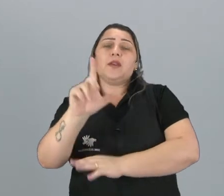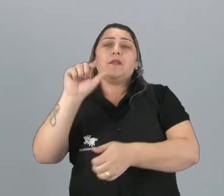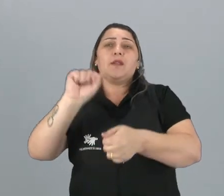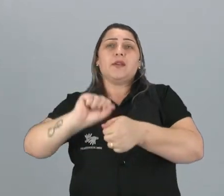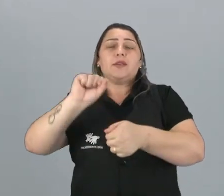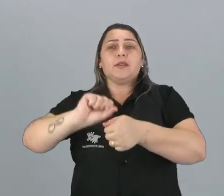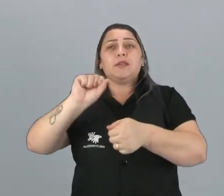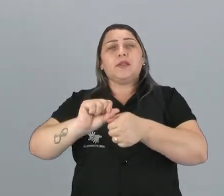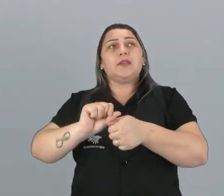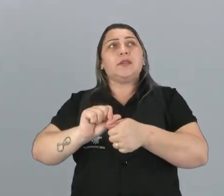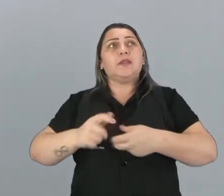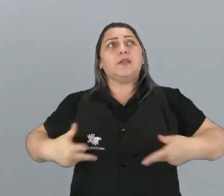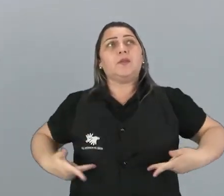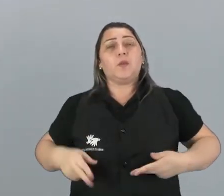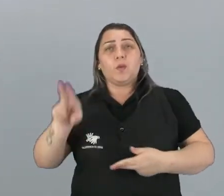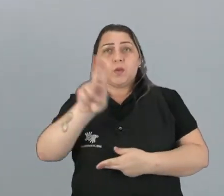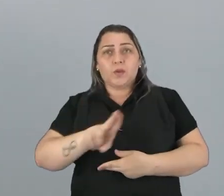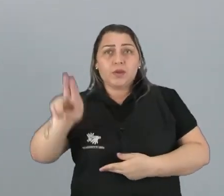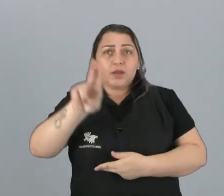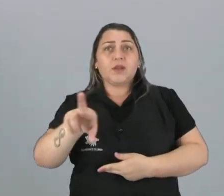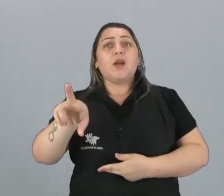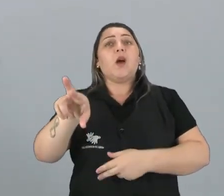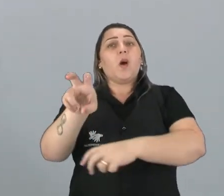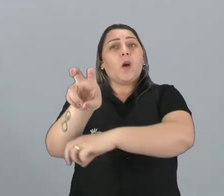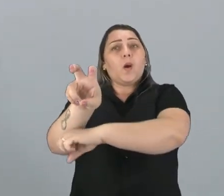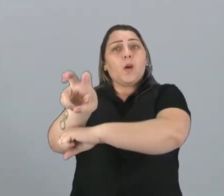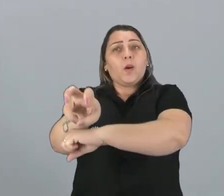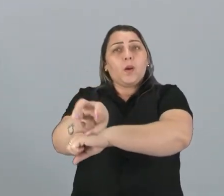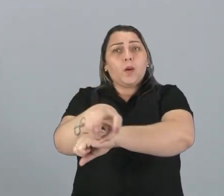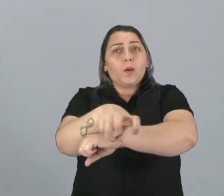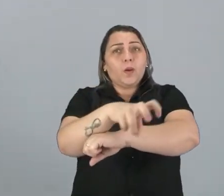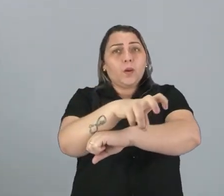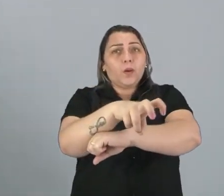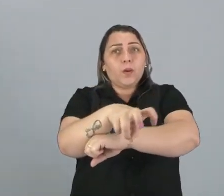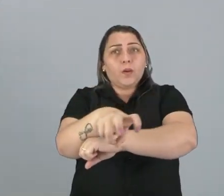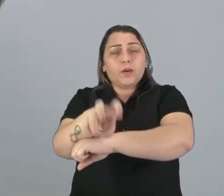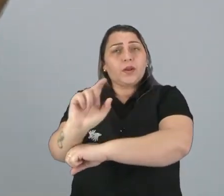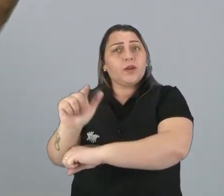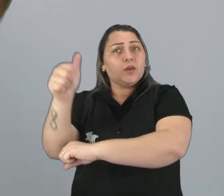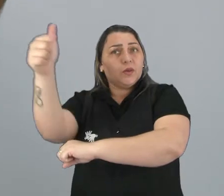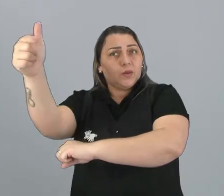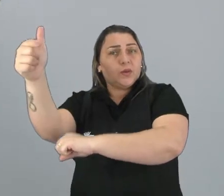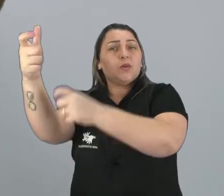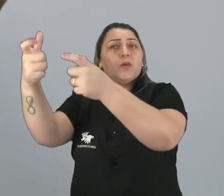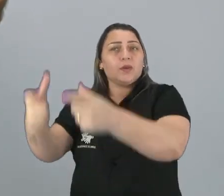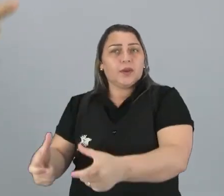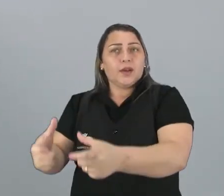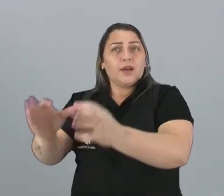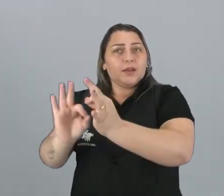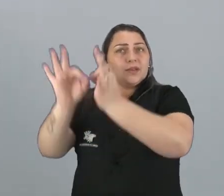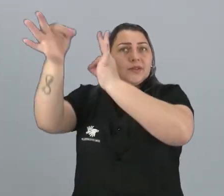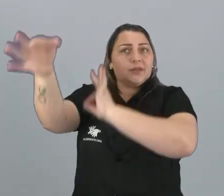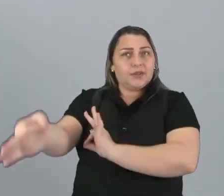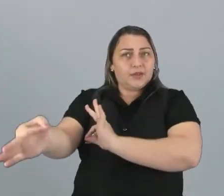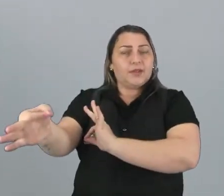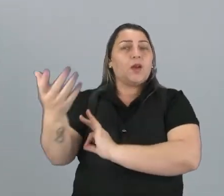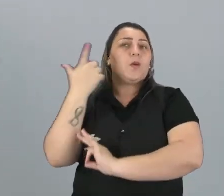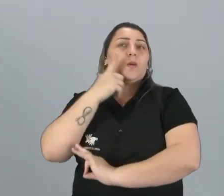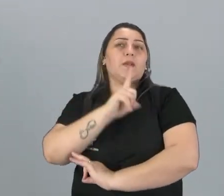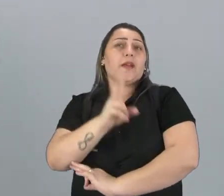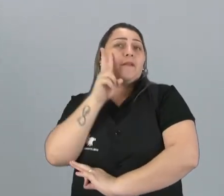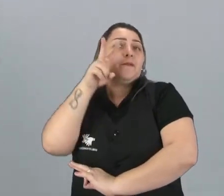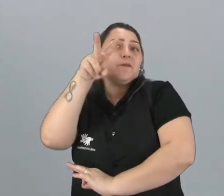cirurgia com a utilização da robótica, e inclusive em outro lugar, ou seja, à distância, conseguem